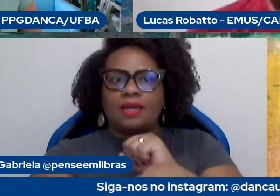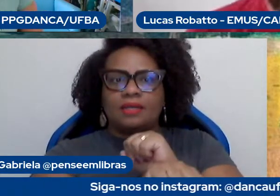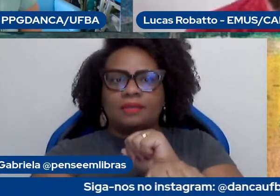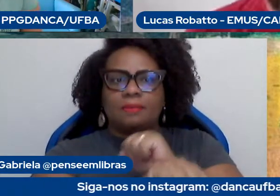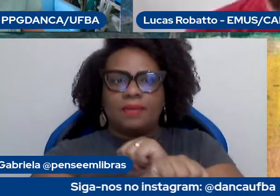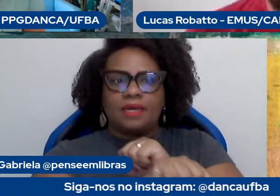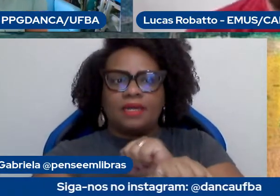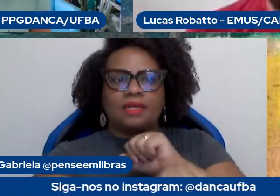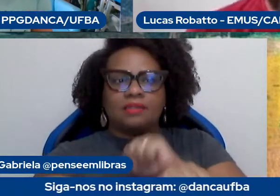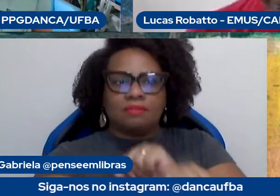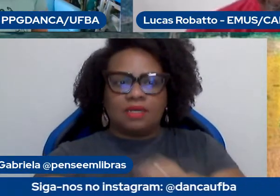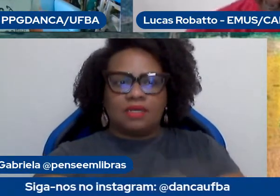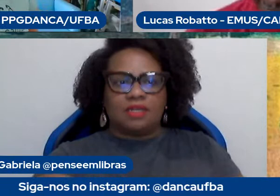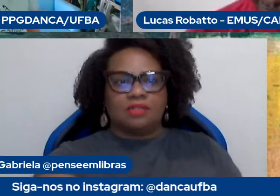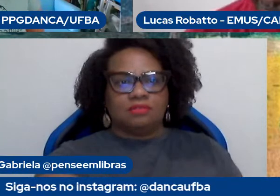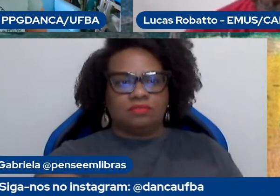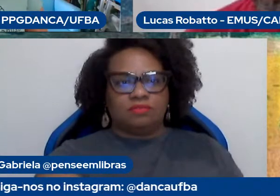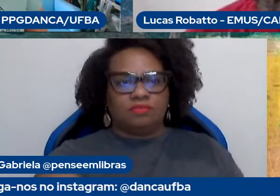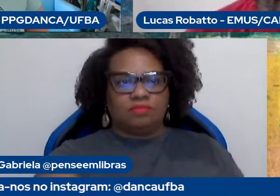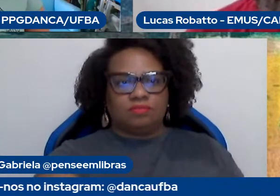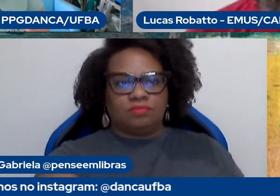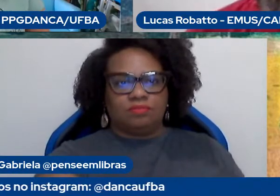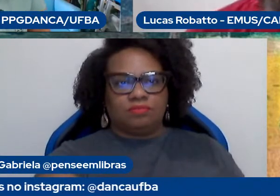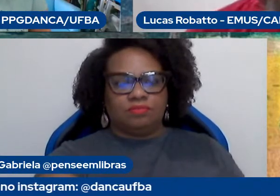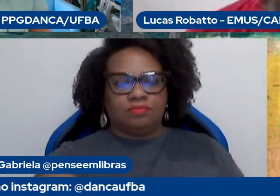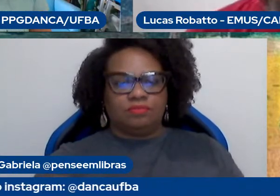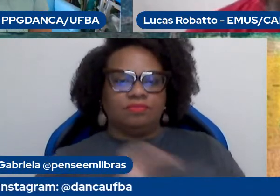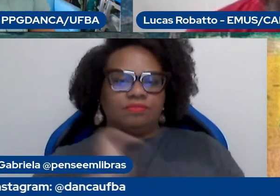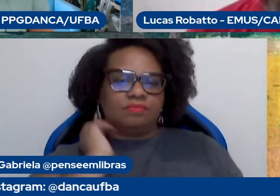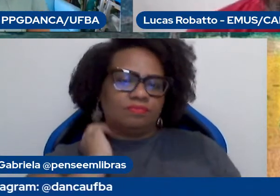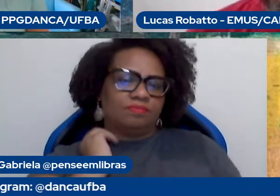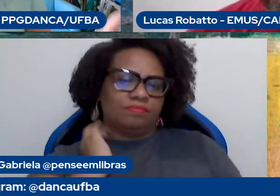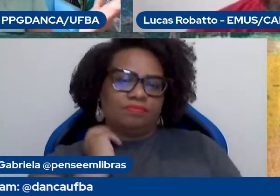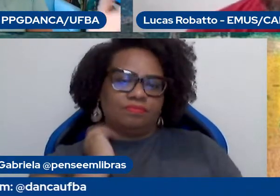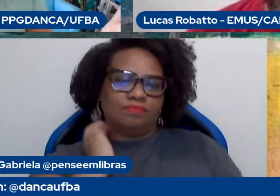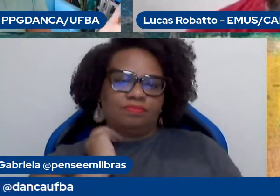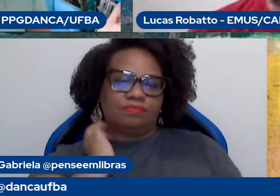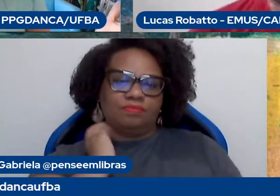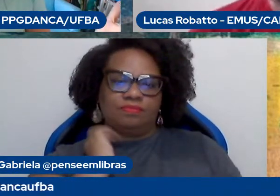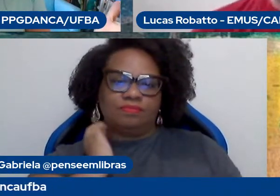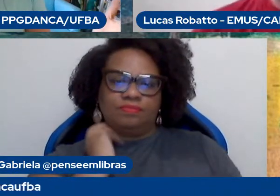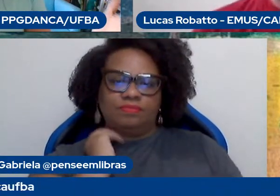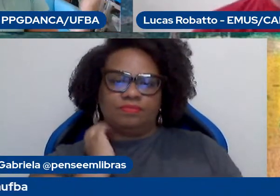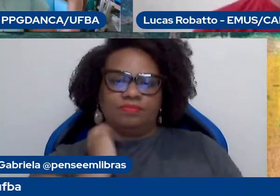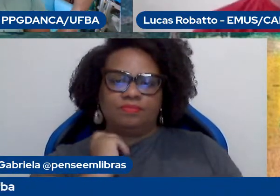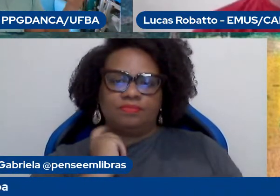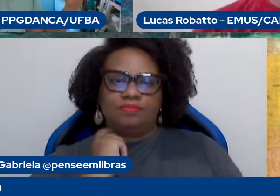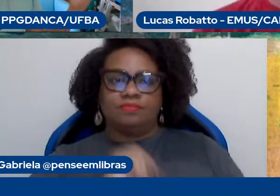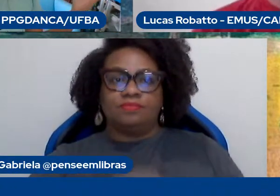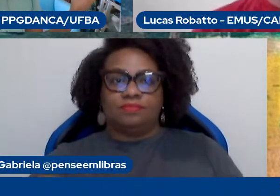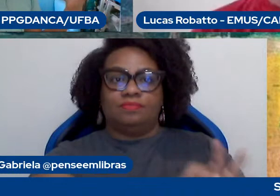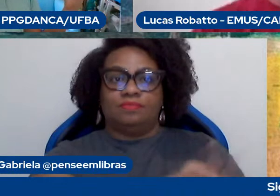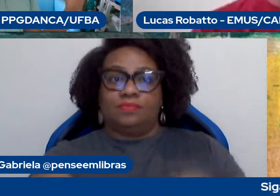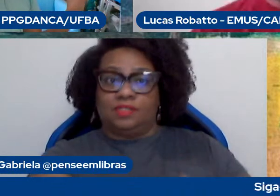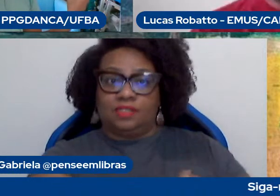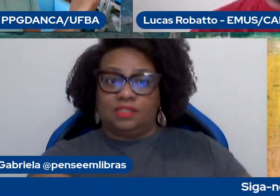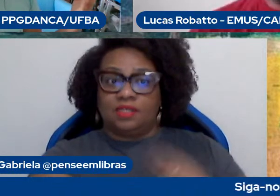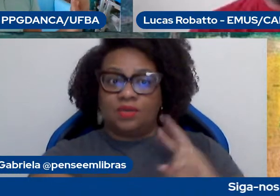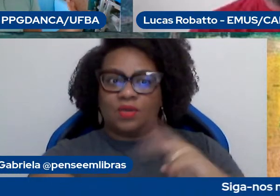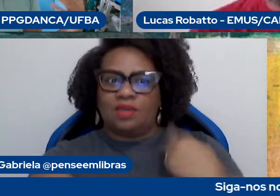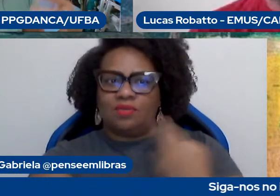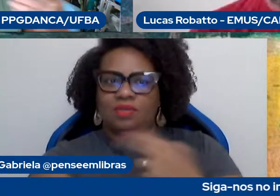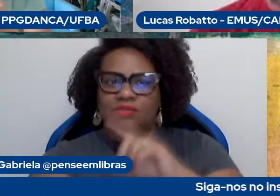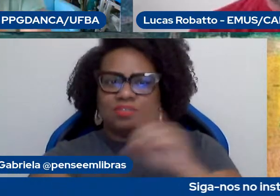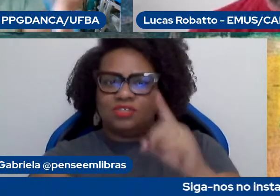Ô, Lucas, eu só queria dar um depoimento mesmo, eu estava nessa reunião do dia 25, assim, muito recente, agora